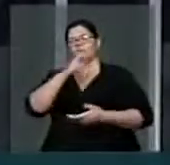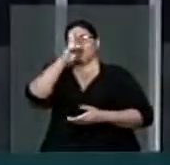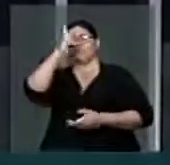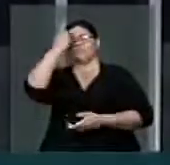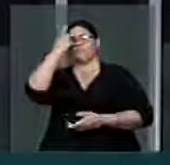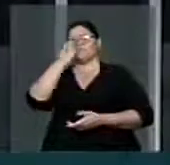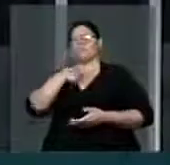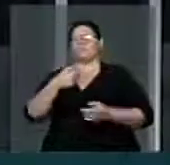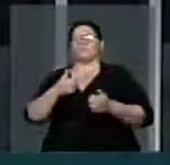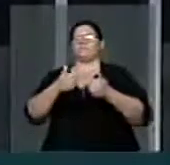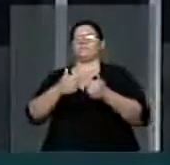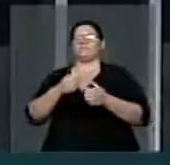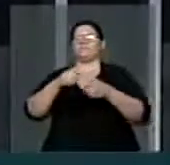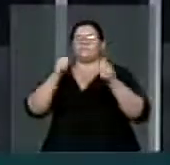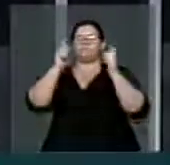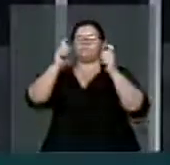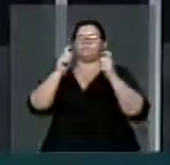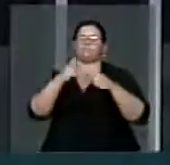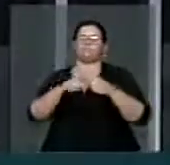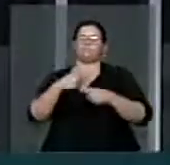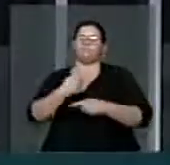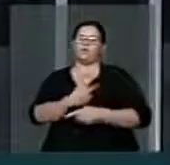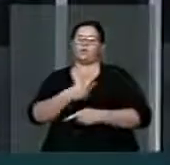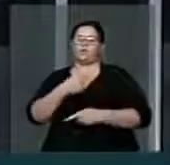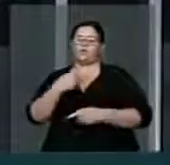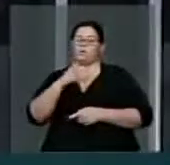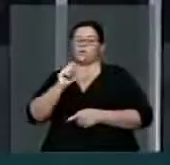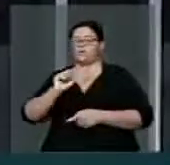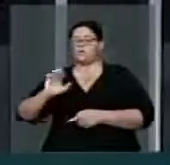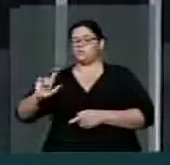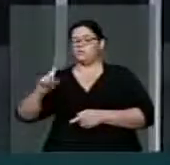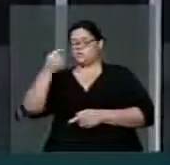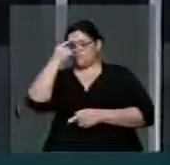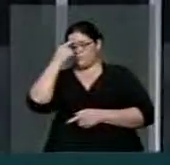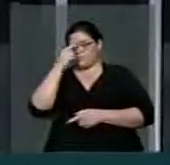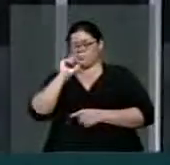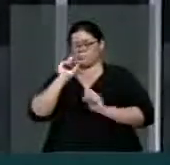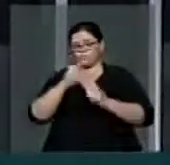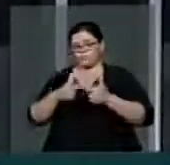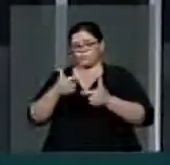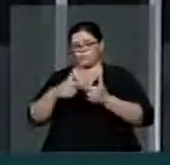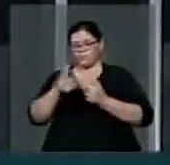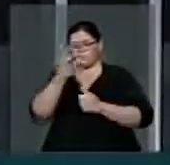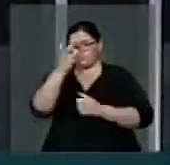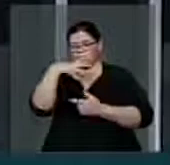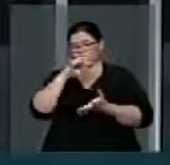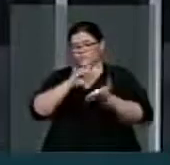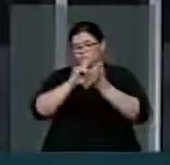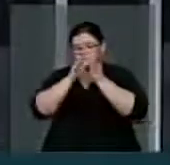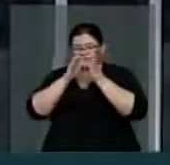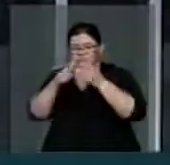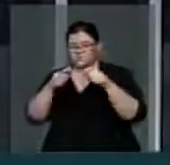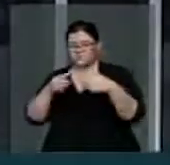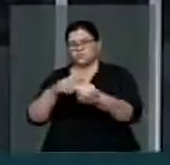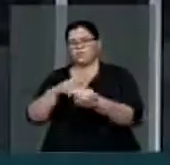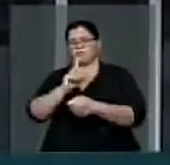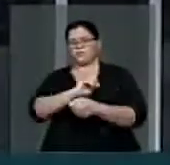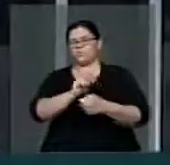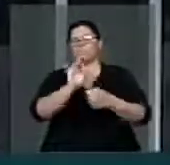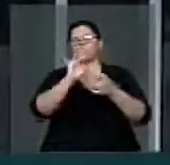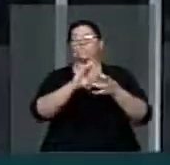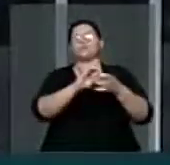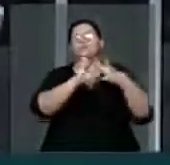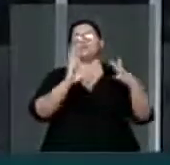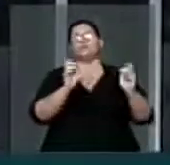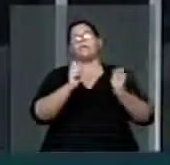Portanto, para nós, do PSOL, o problema central não é simplesmente liberar, ainda que com critérios que